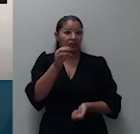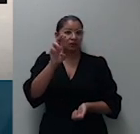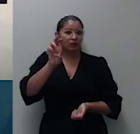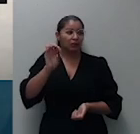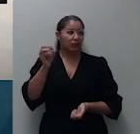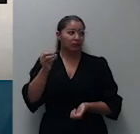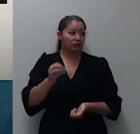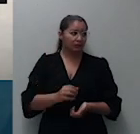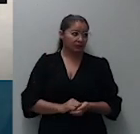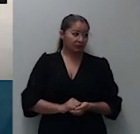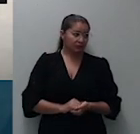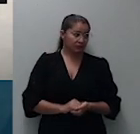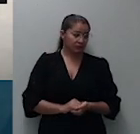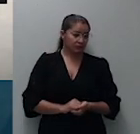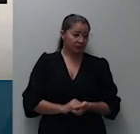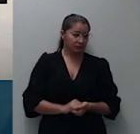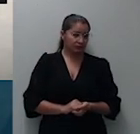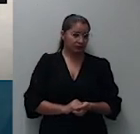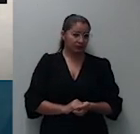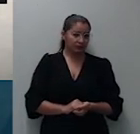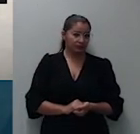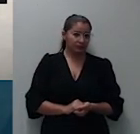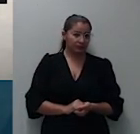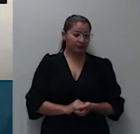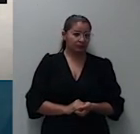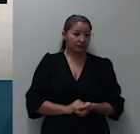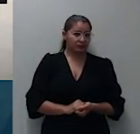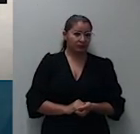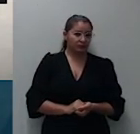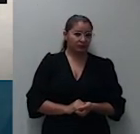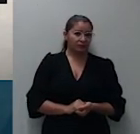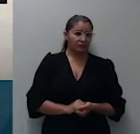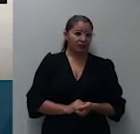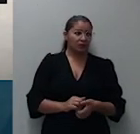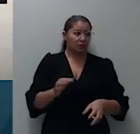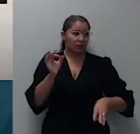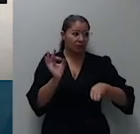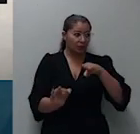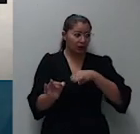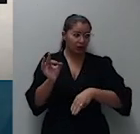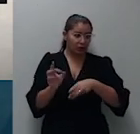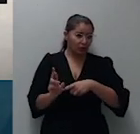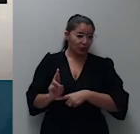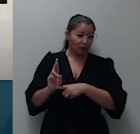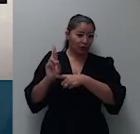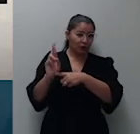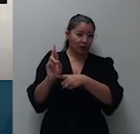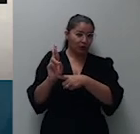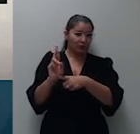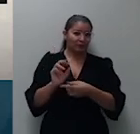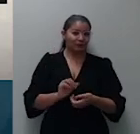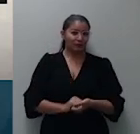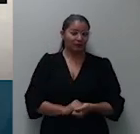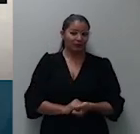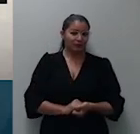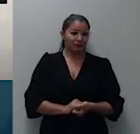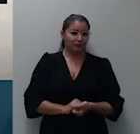relatou o ministro Raul Araújo e a minuta é a seguinte